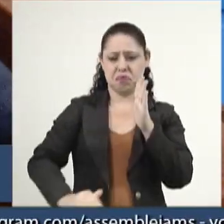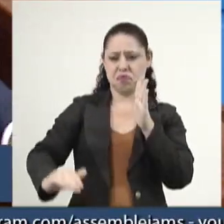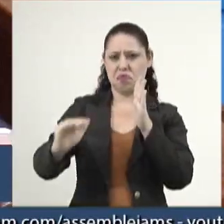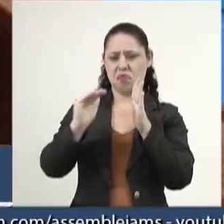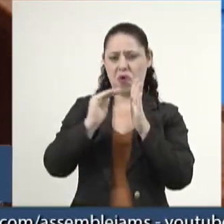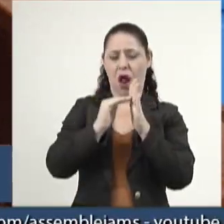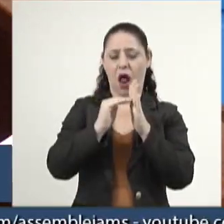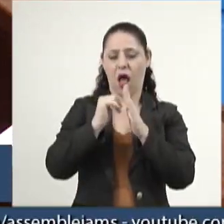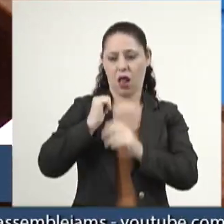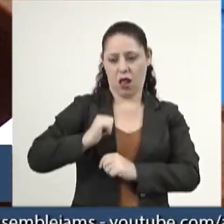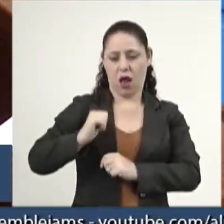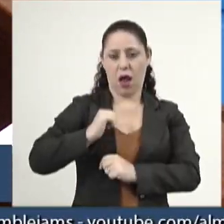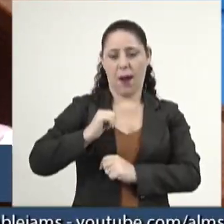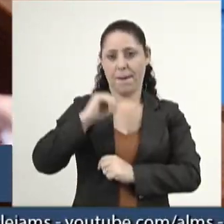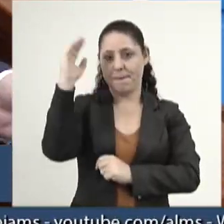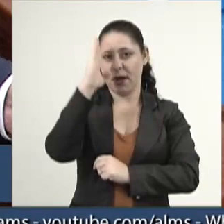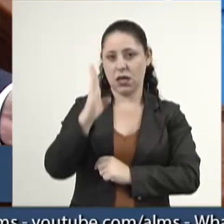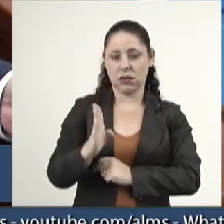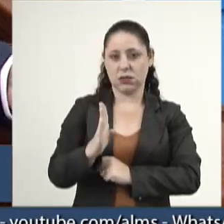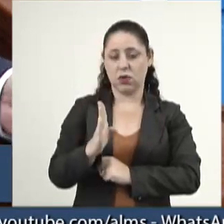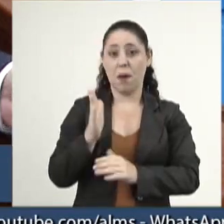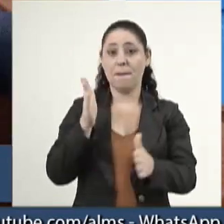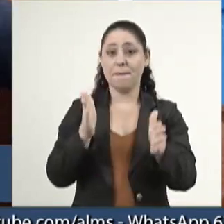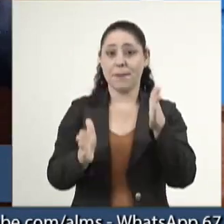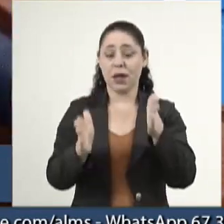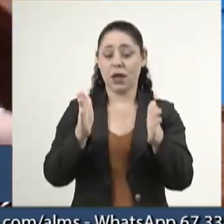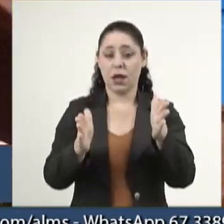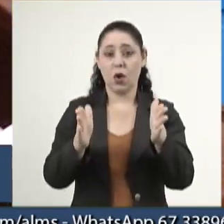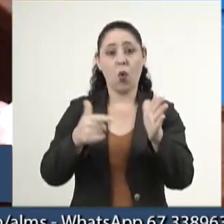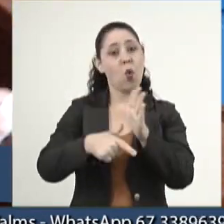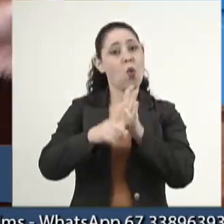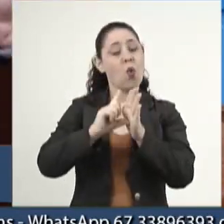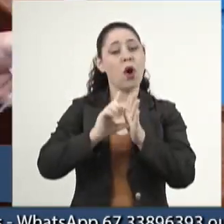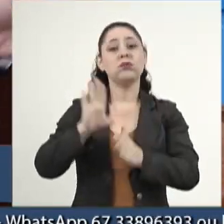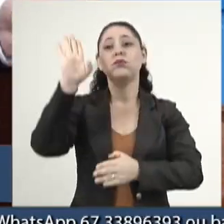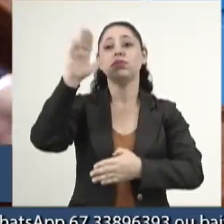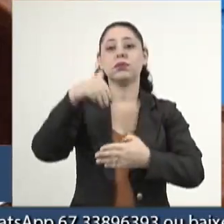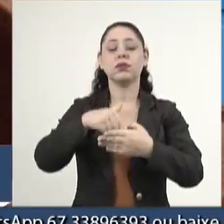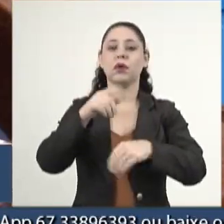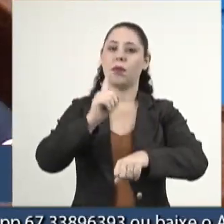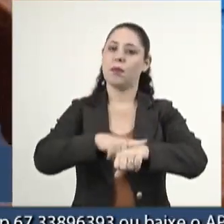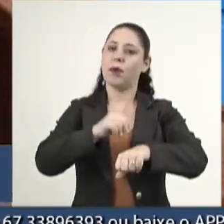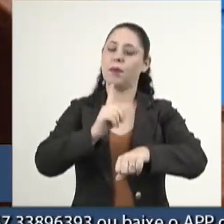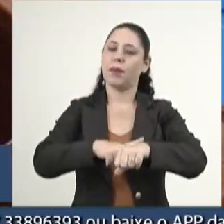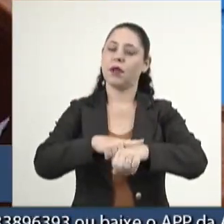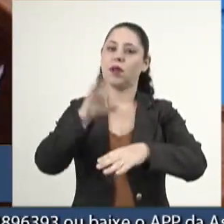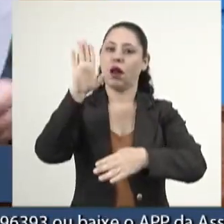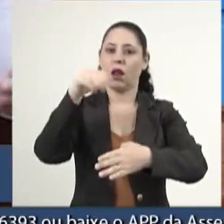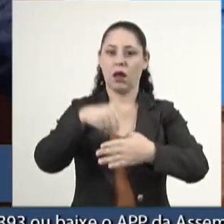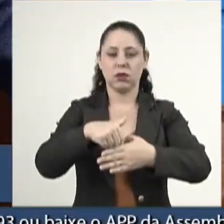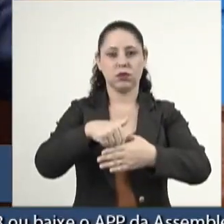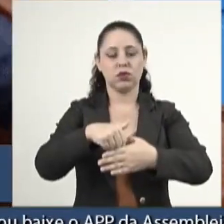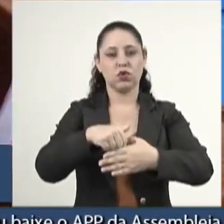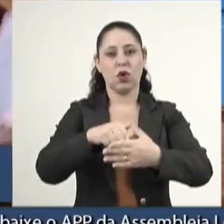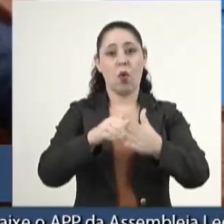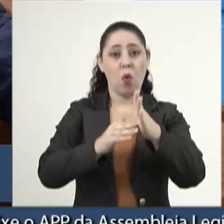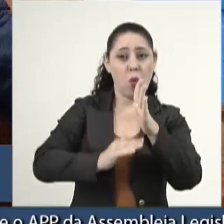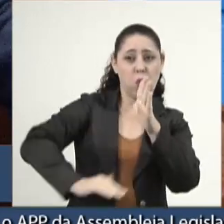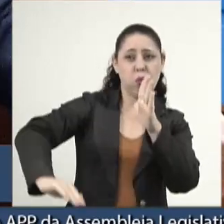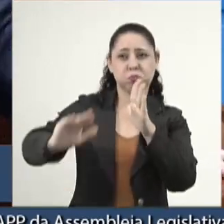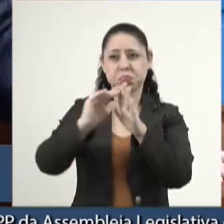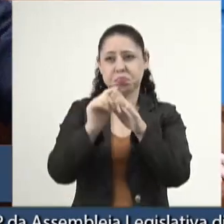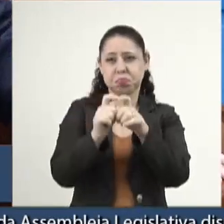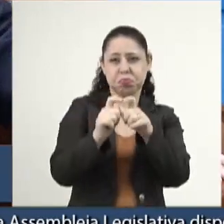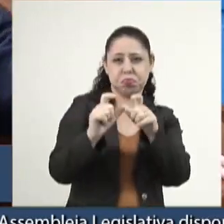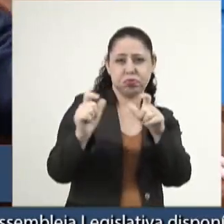Auxílio Brasil num período pré-eleitoral e durante as eleições aumentando o